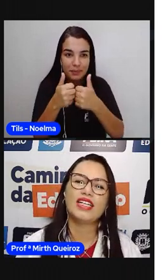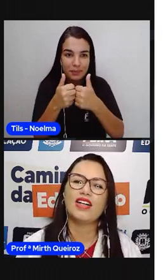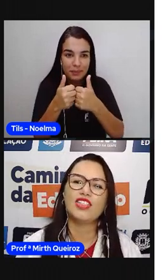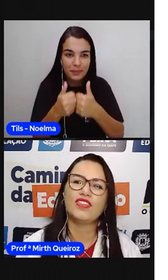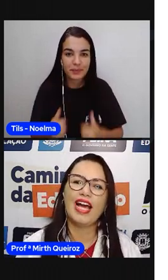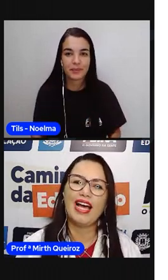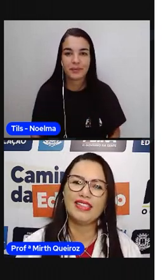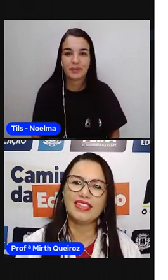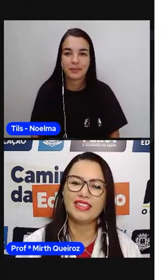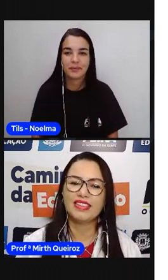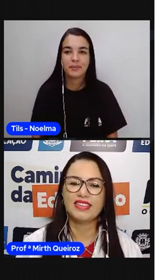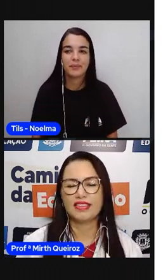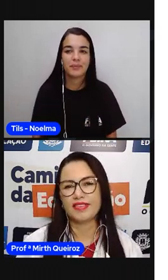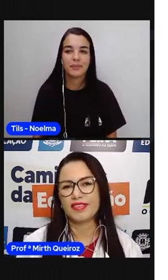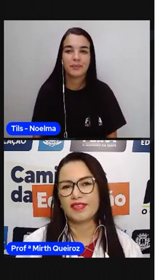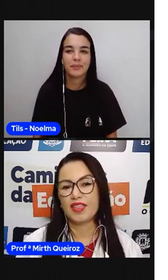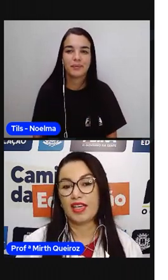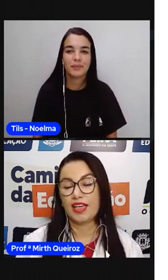Conseguiram adivinhar?